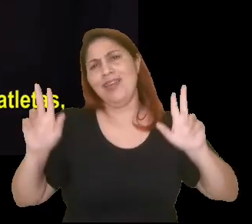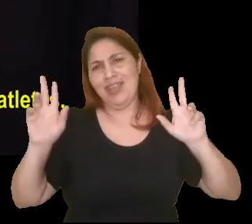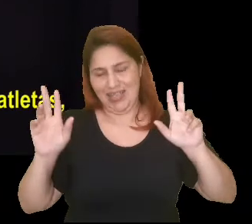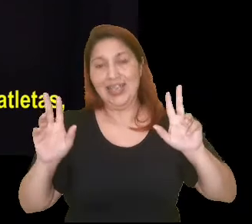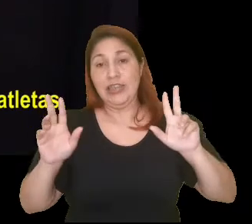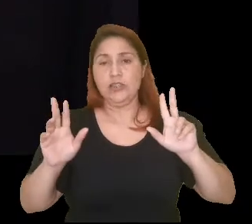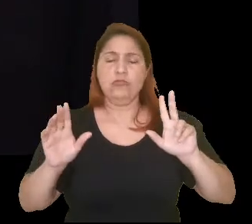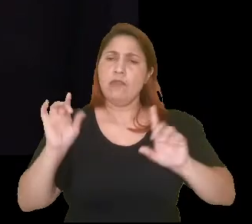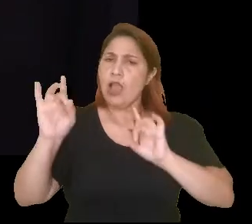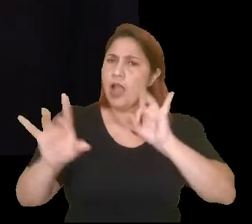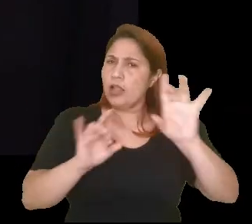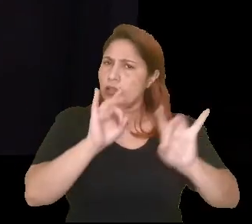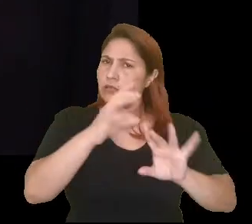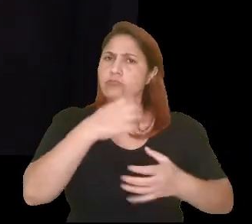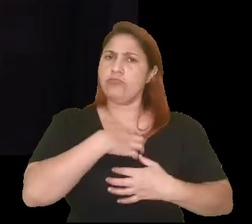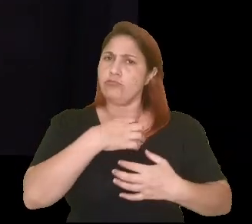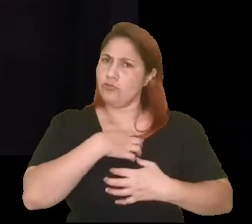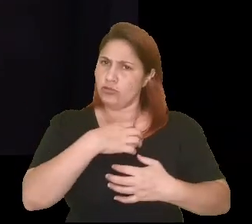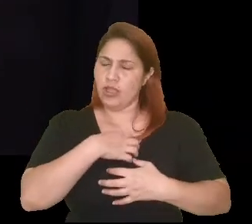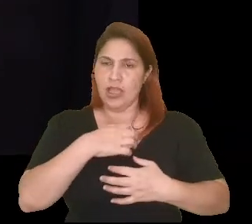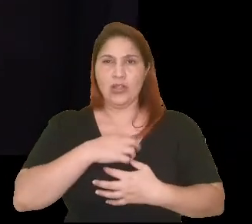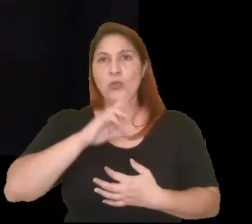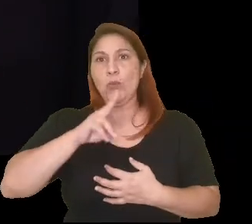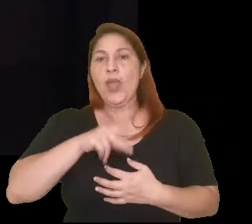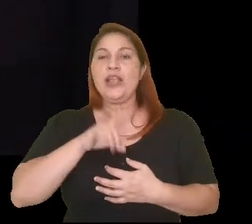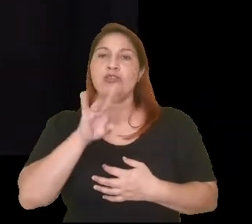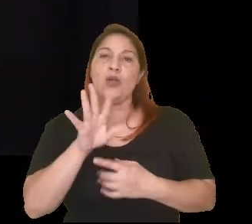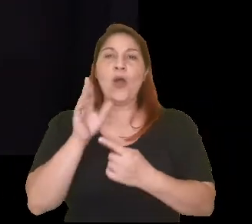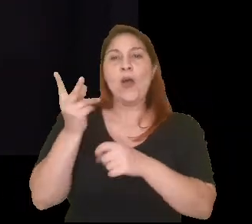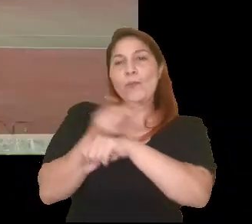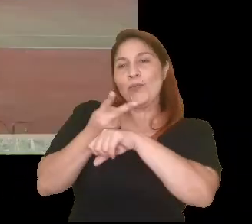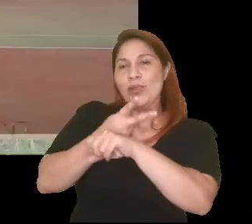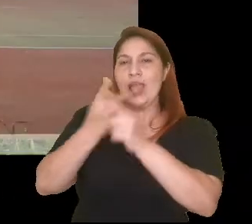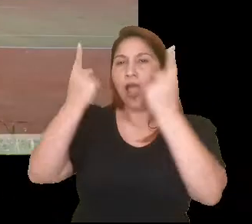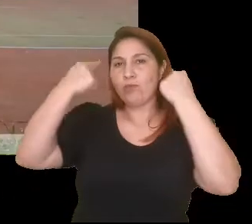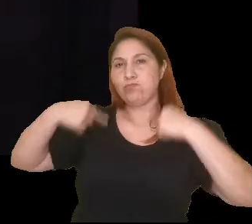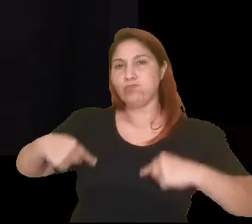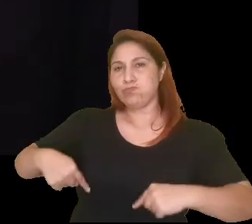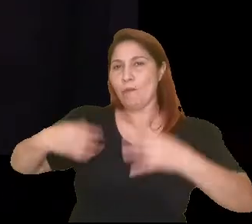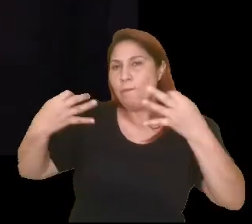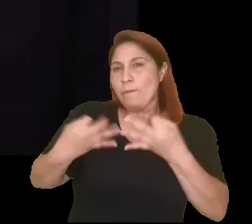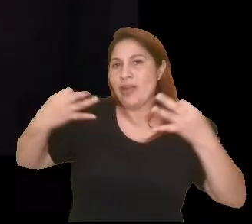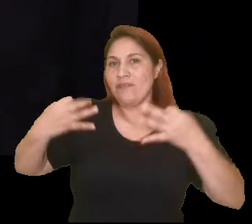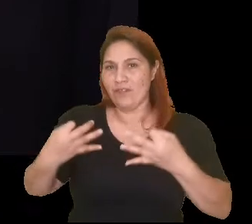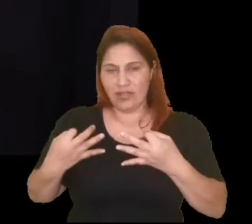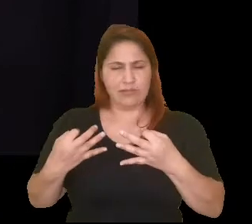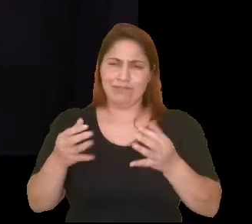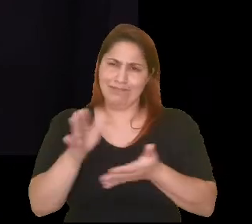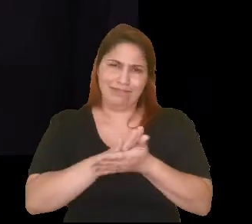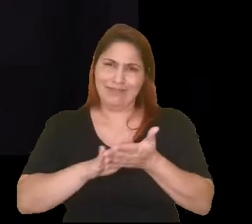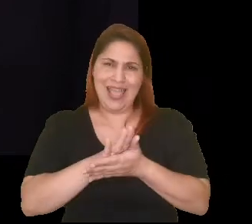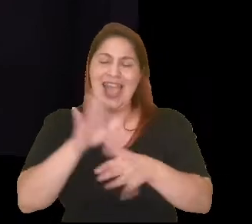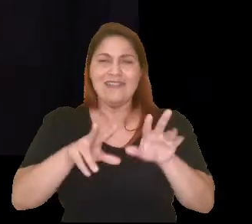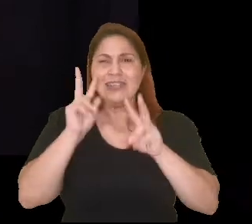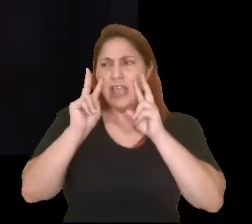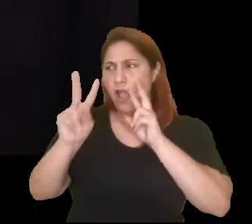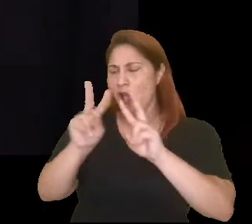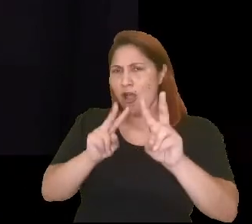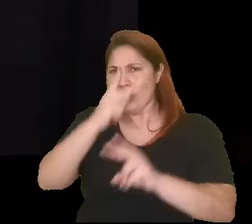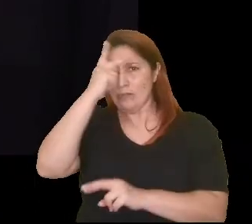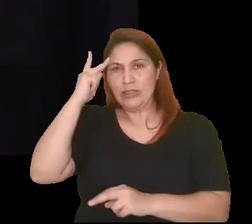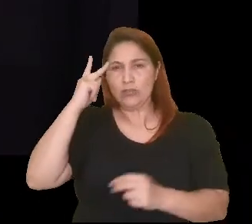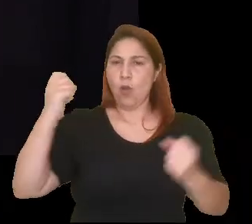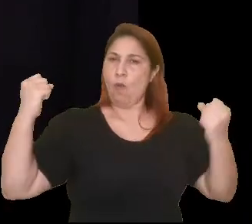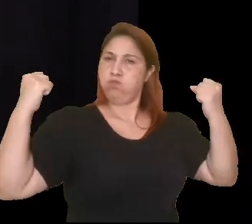na formação de atletas ou com a busca por modelos de corpos trincados e sarados. Isso está muito na moda, né? Uma pessoa sarada não